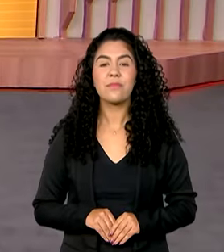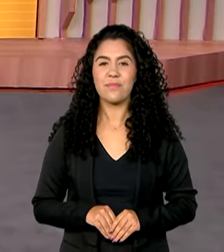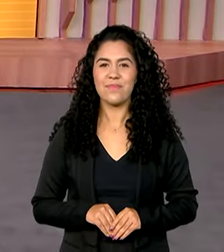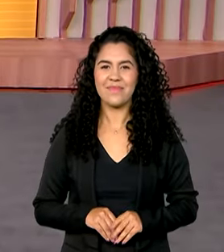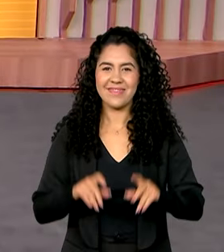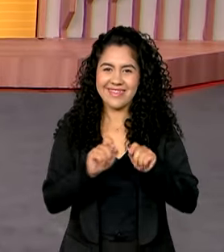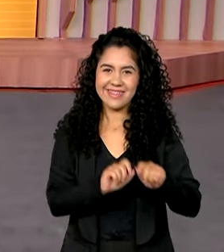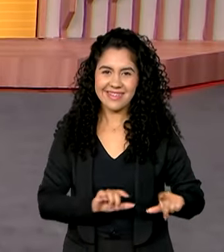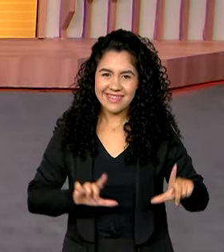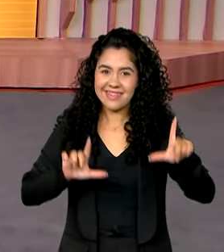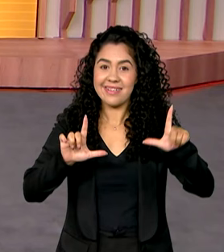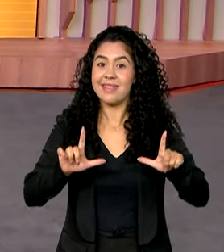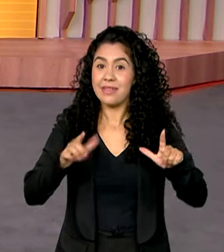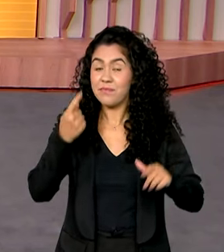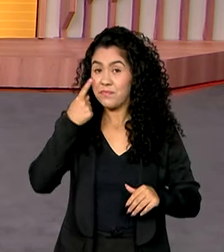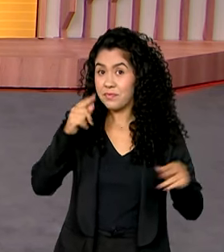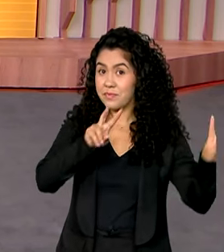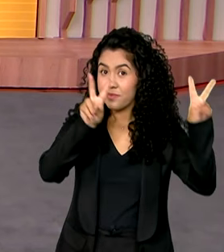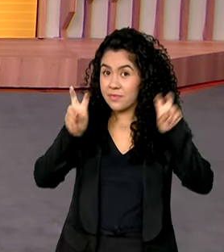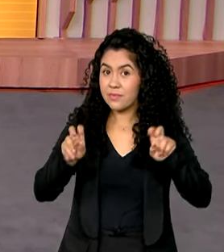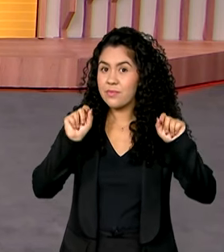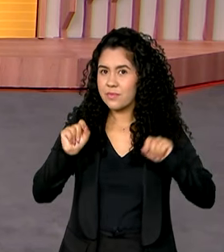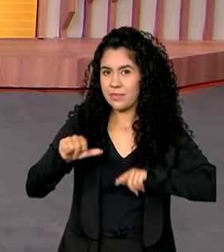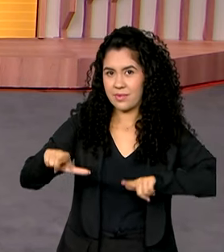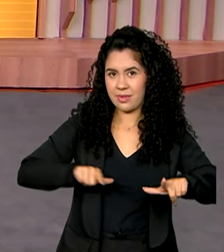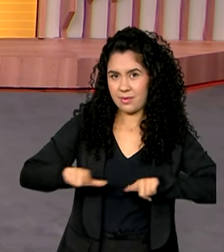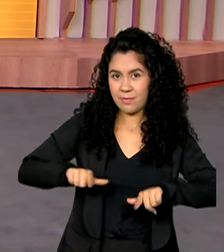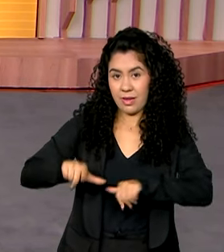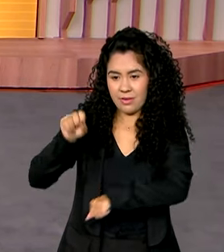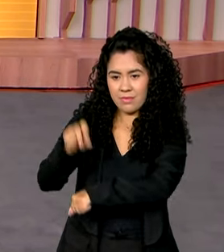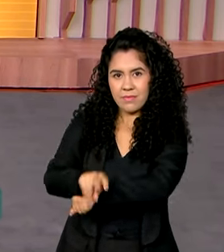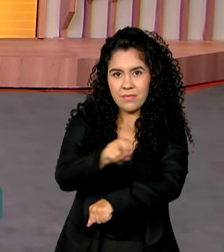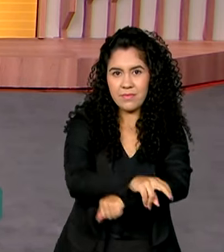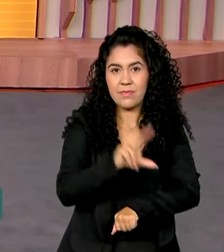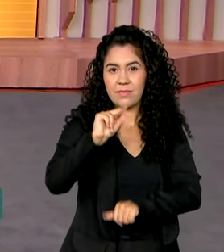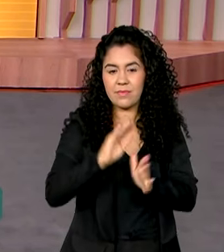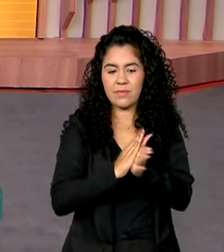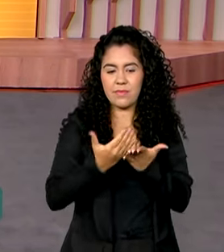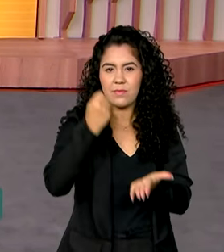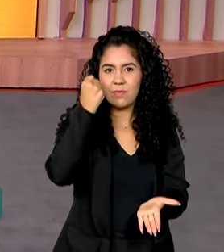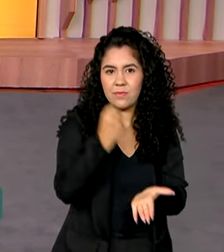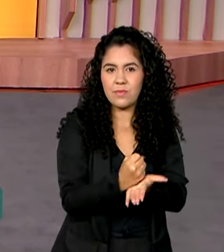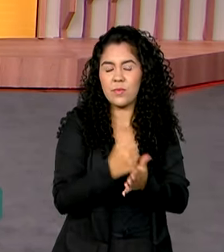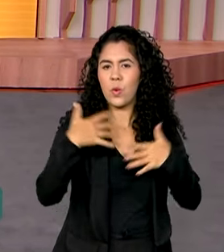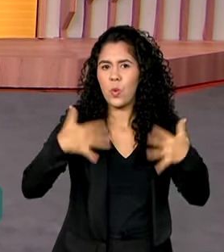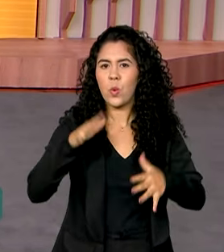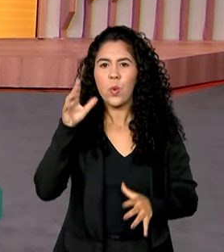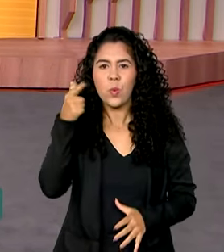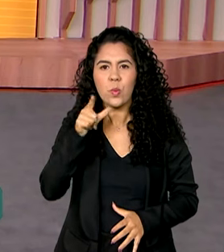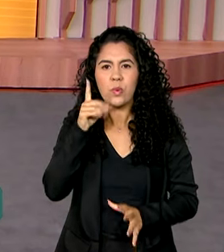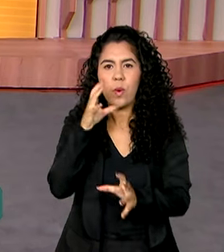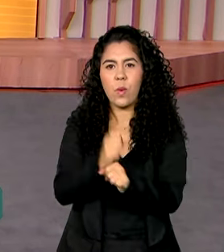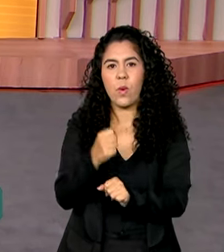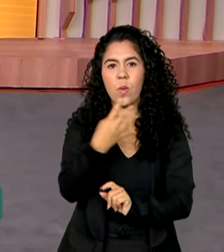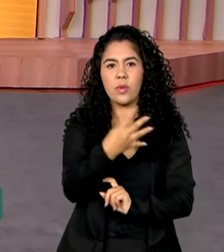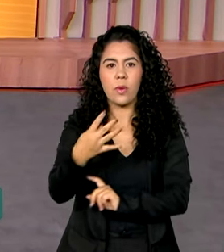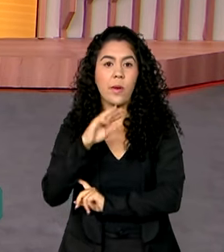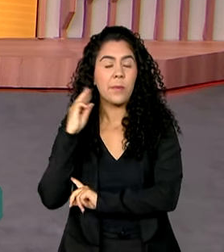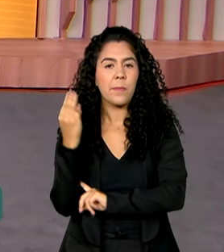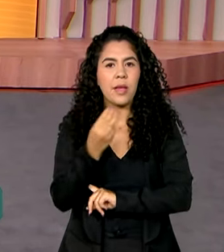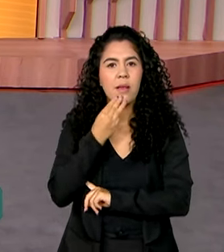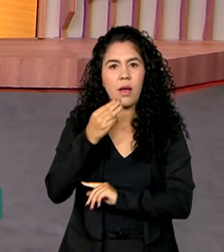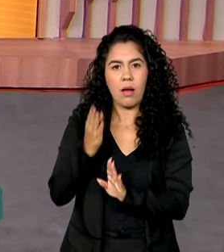Estamos de volta e olha os empregos formais no setor privado, geraram mais de 44 milhões de vagas em